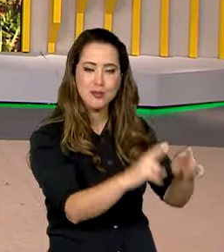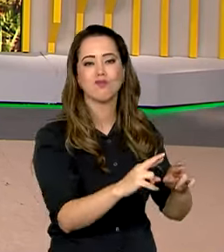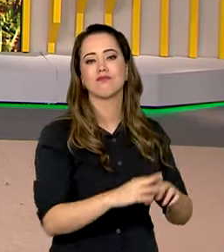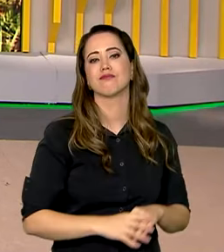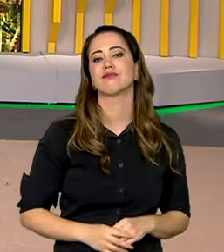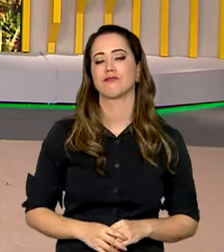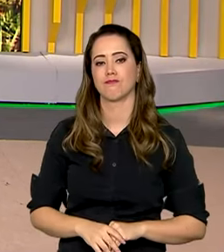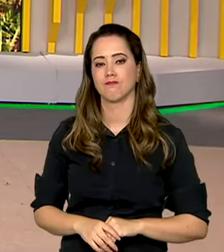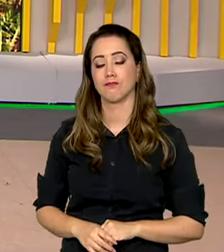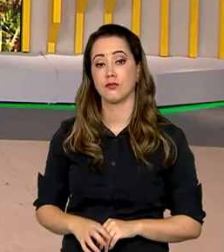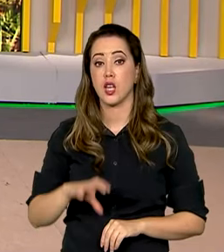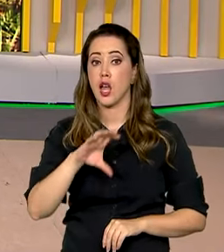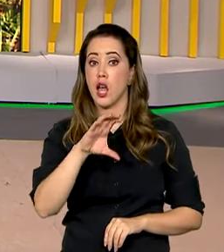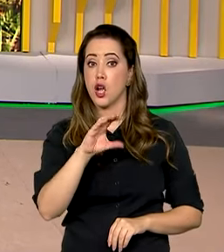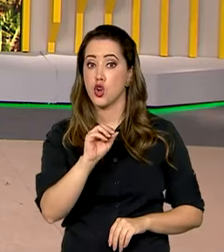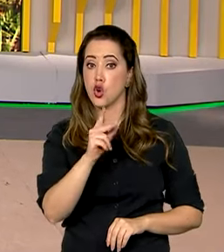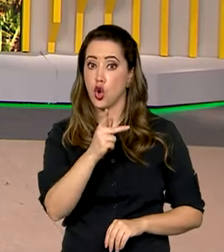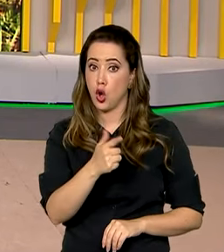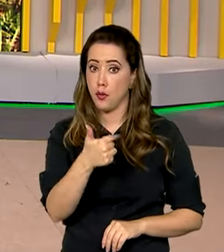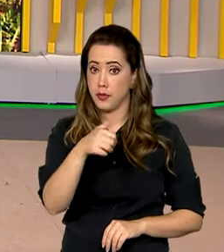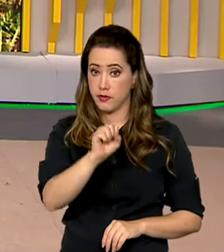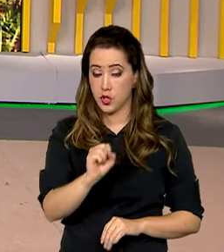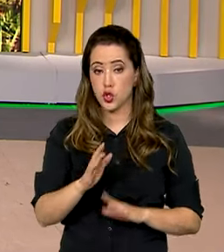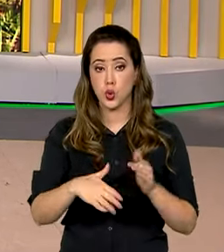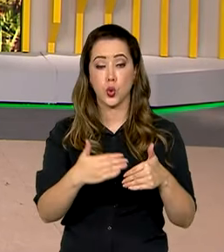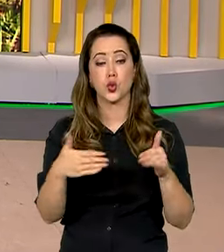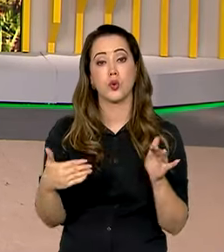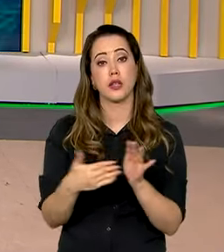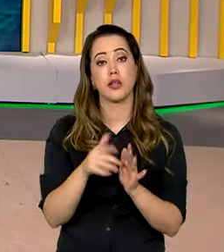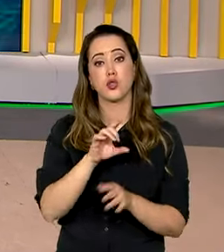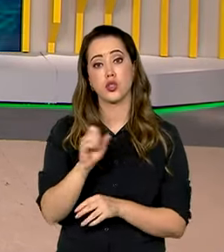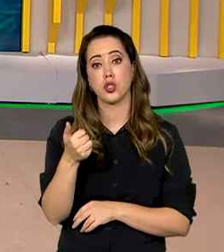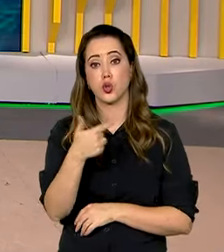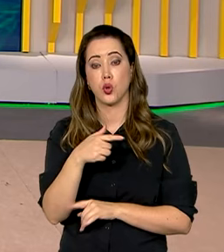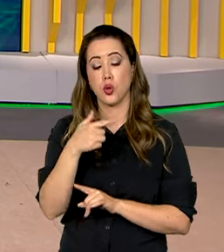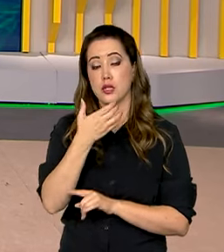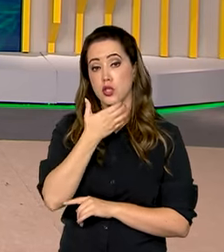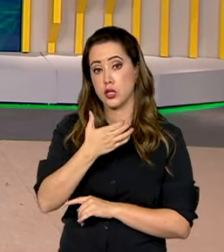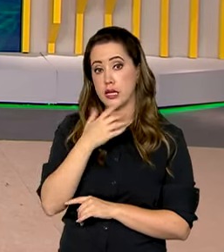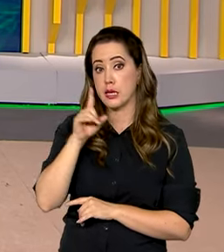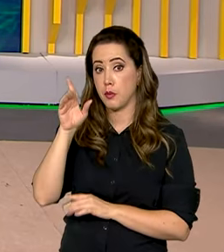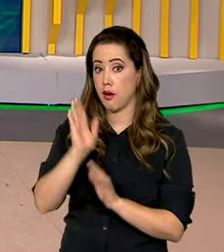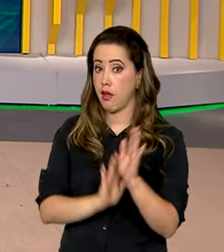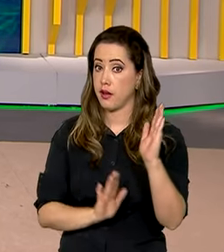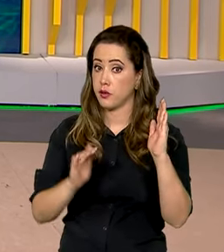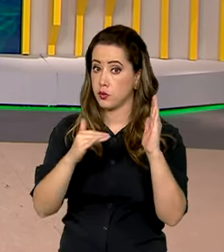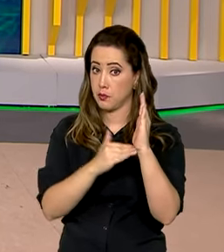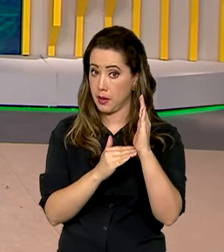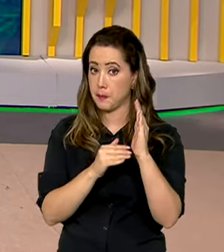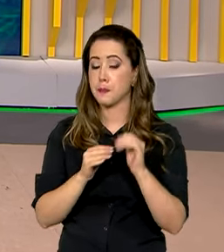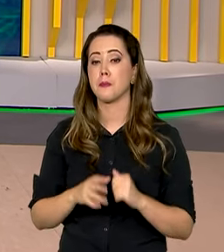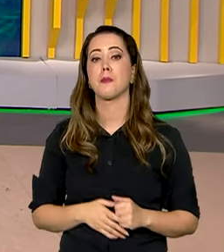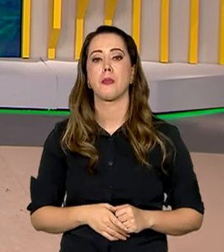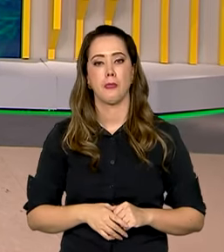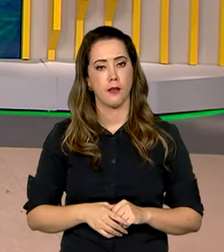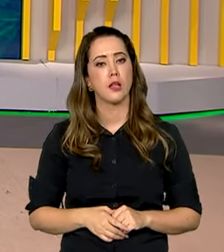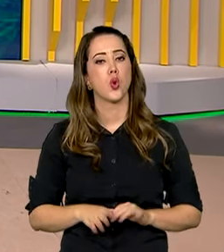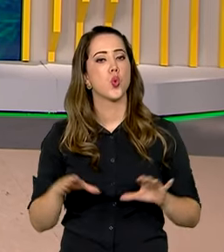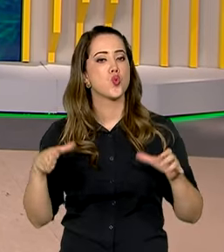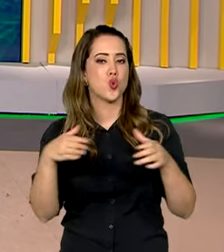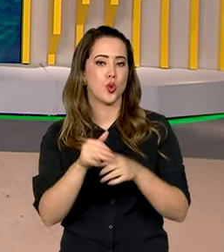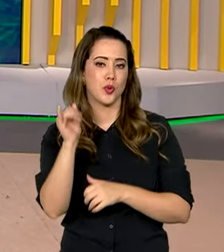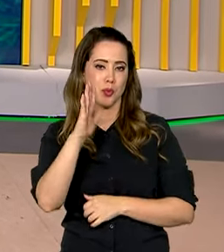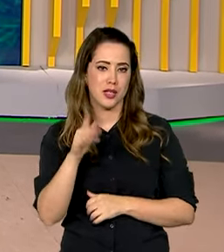A COP28 continua até o dia 12 de dezembro lá em Dubai, nos Emirados Árabes Unidos. E a